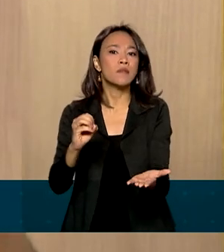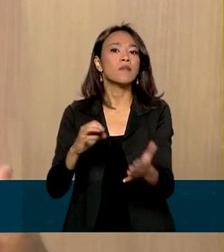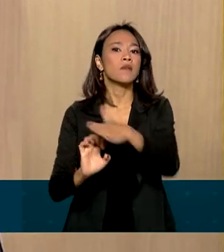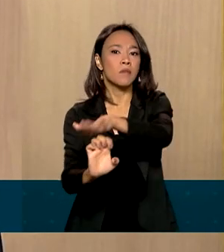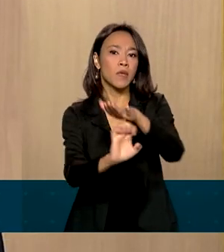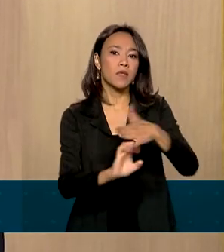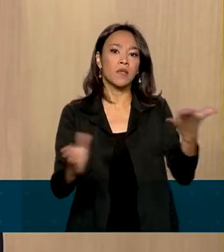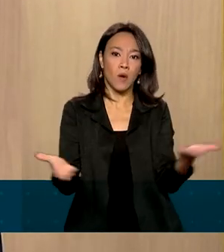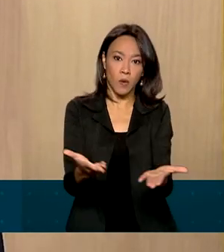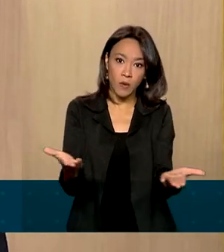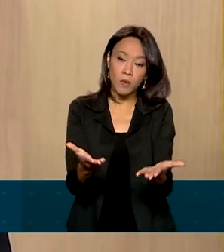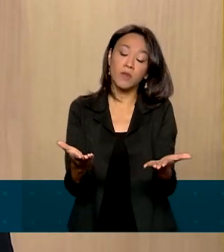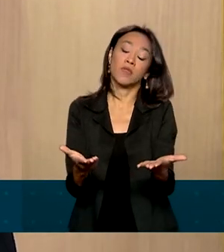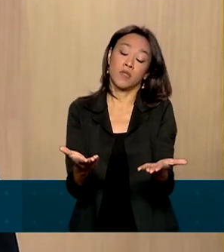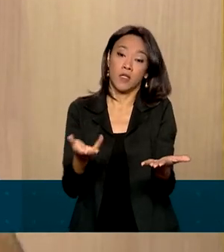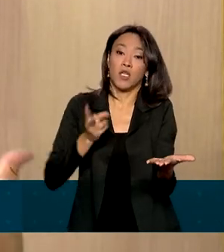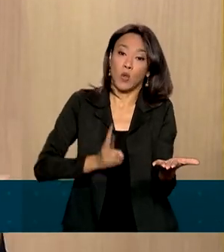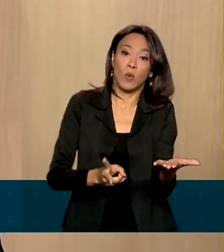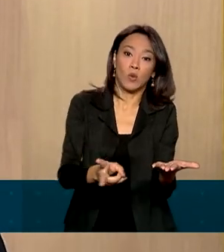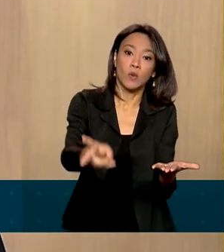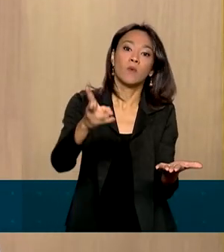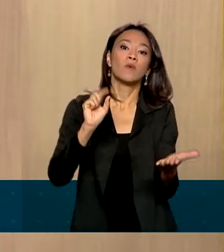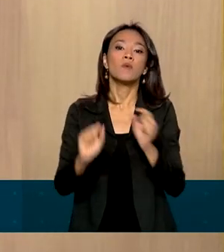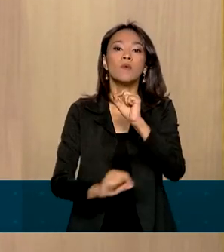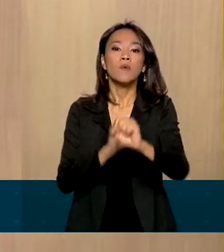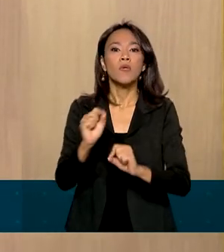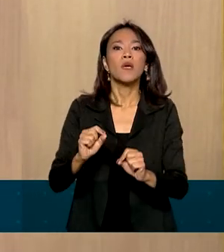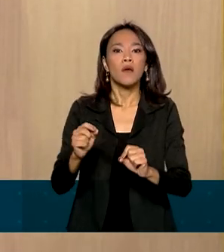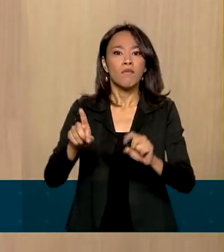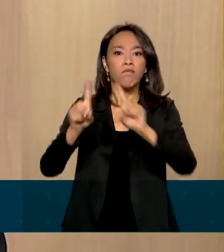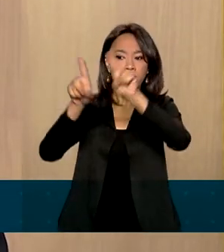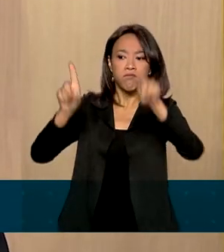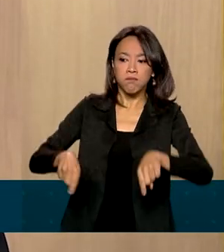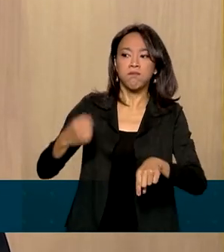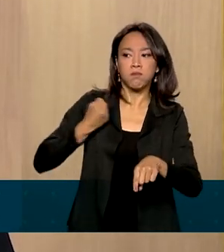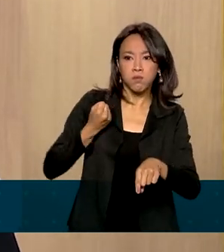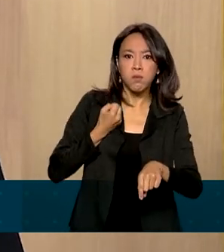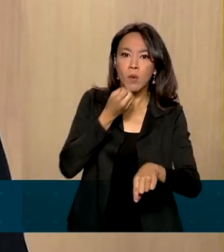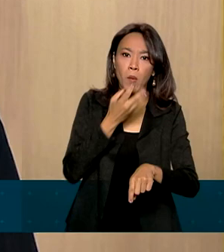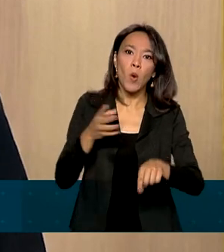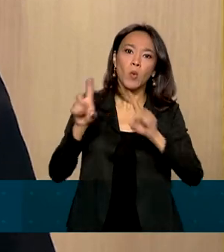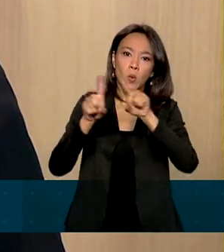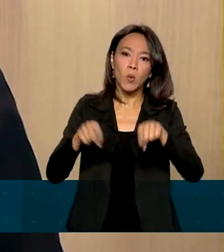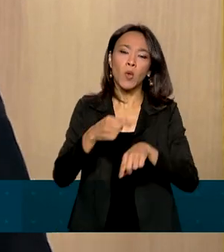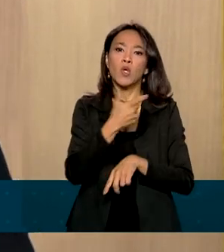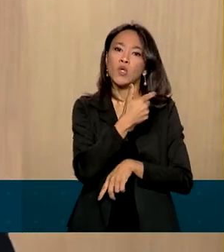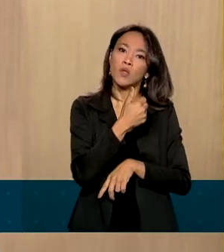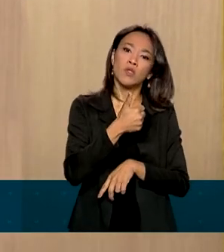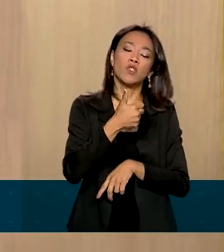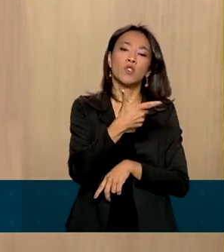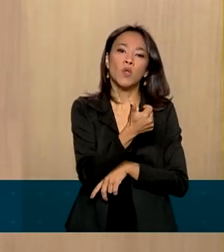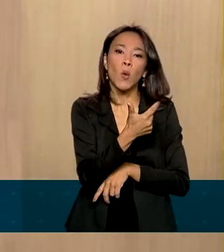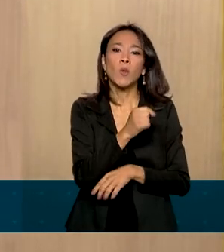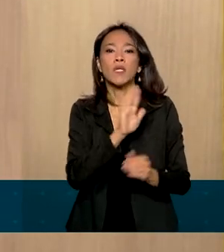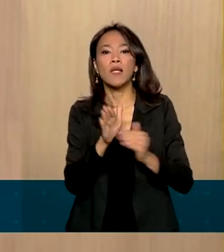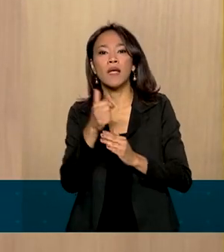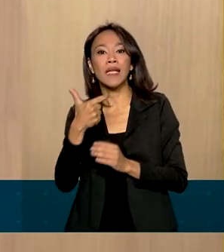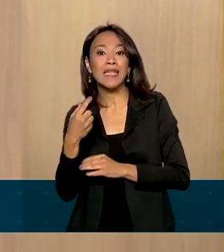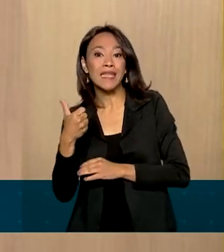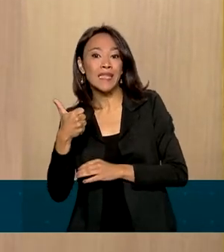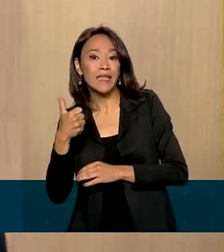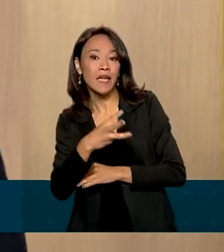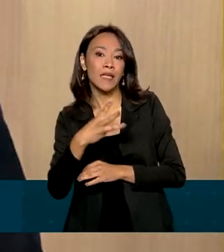embora continue a manter um grande número de funcionários, estimados em torno de 12 a 13 mil funcionários.